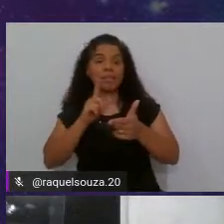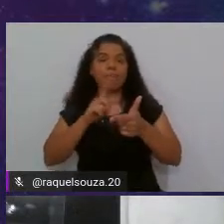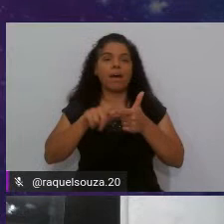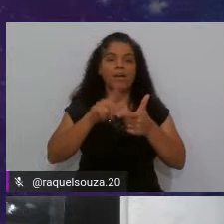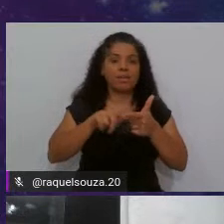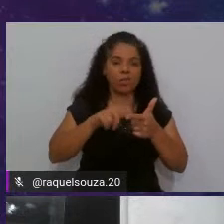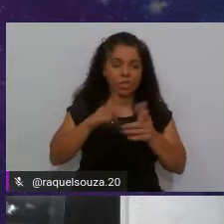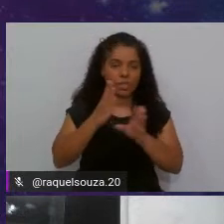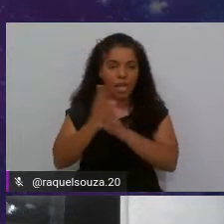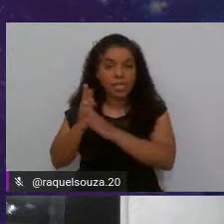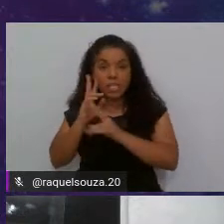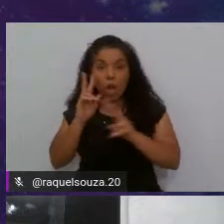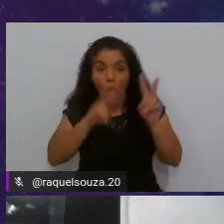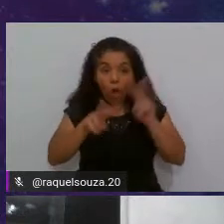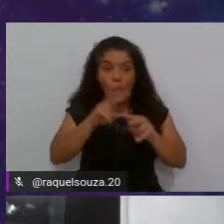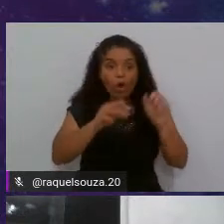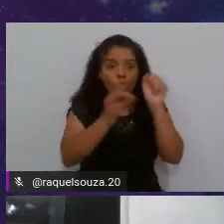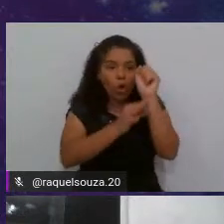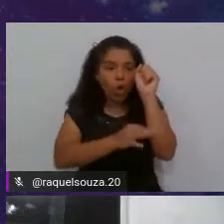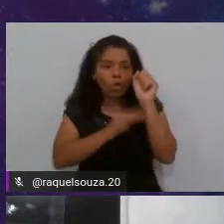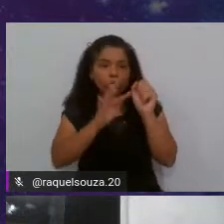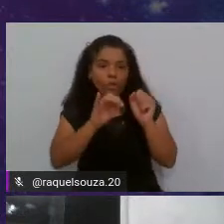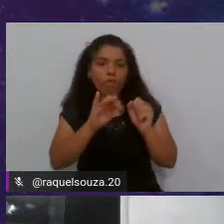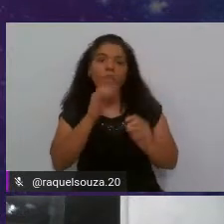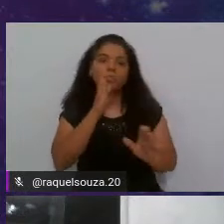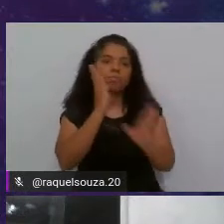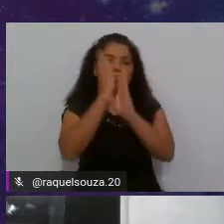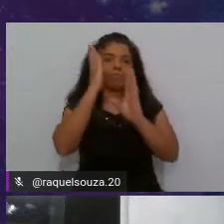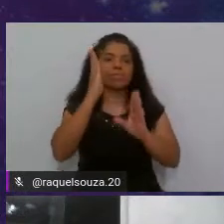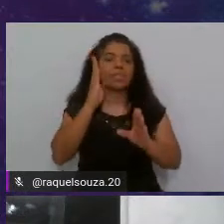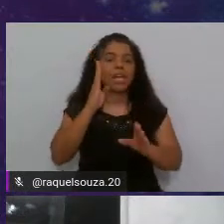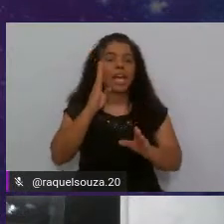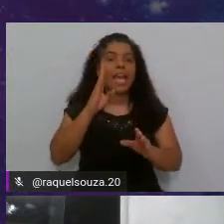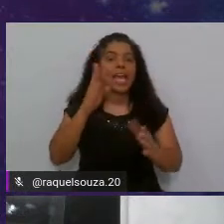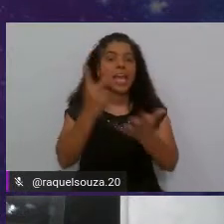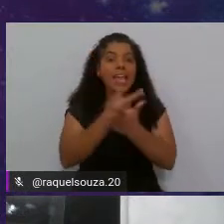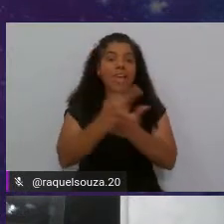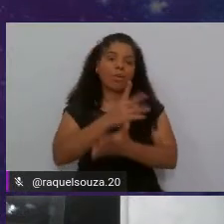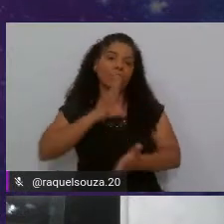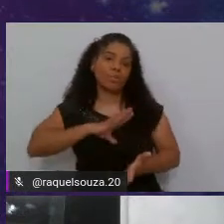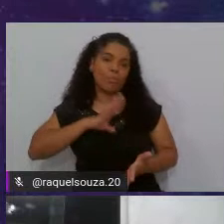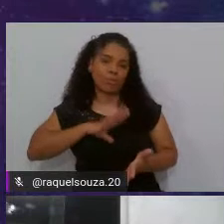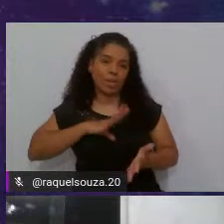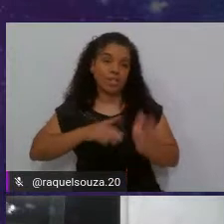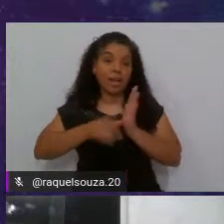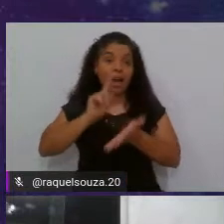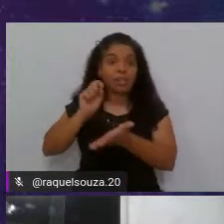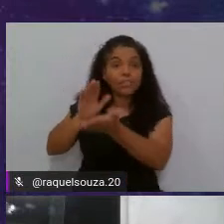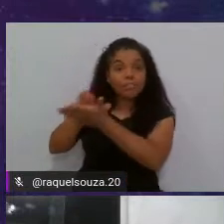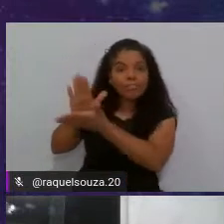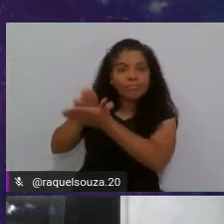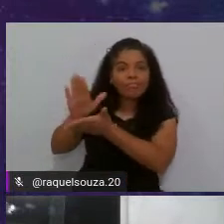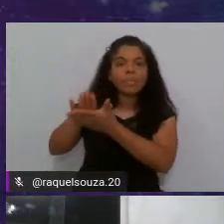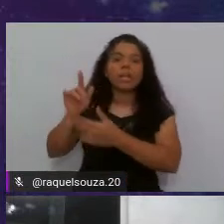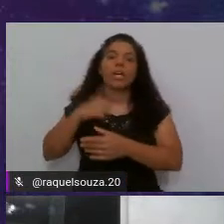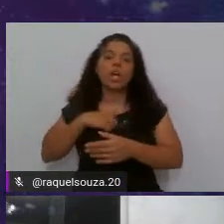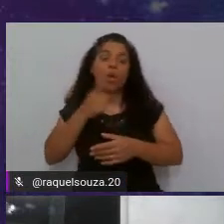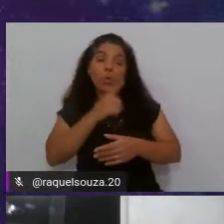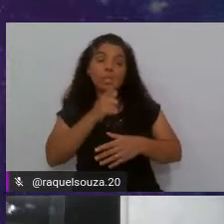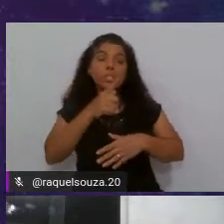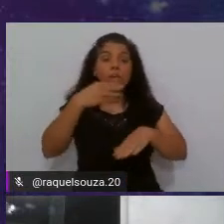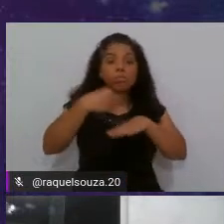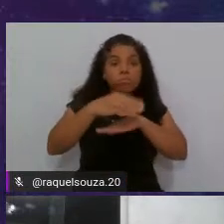se eu olho o código-fonte eu consigo ver um erro de português antes dele ser publicado, eu consigo passar para o desenvolvedor